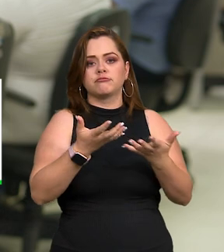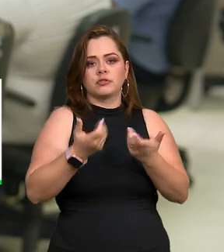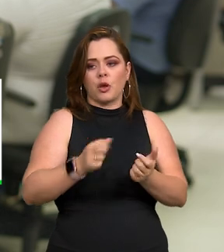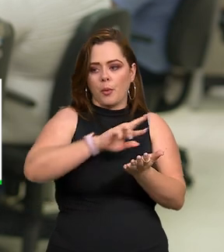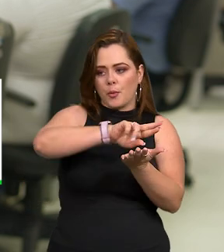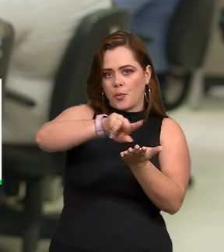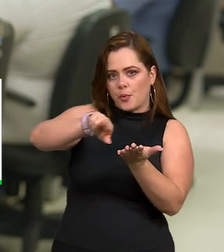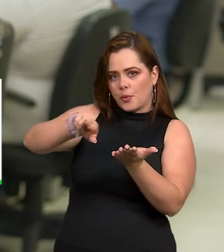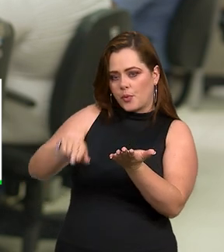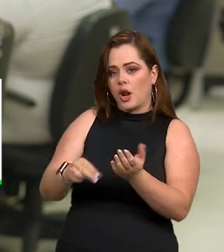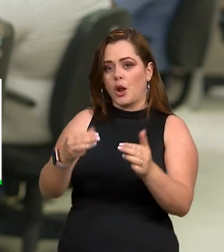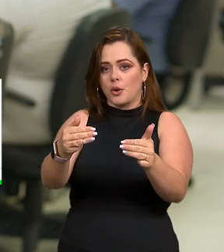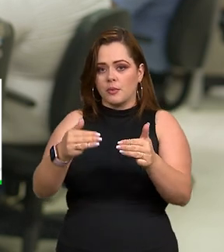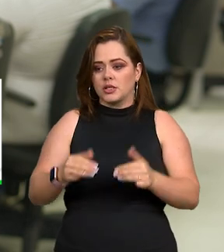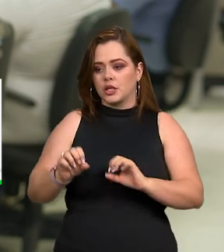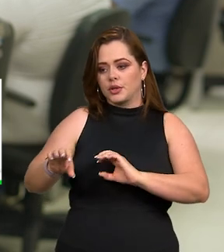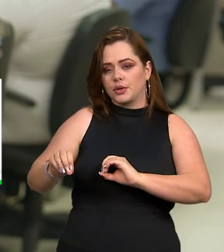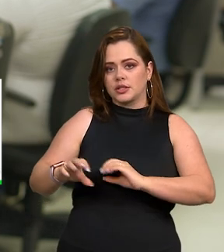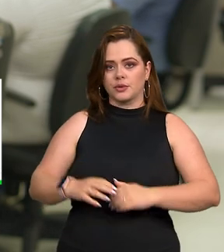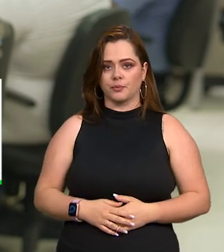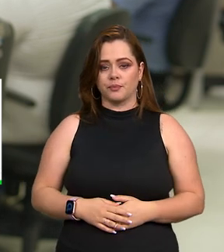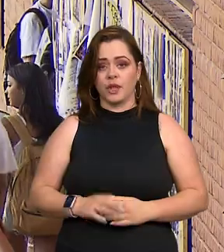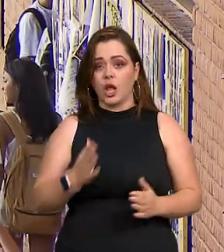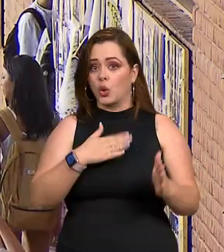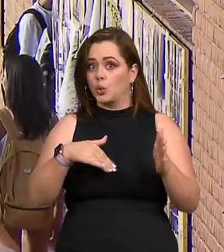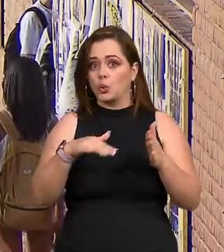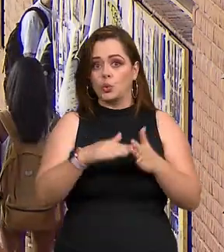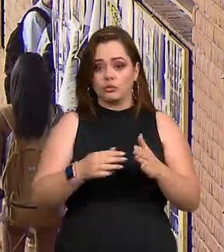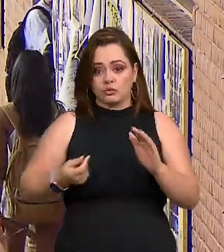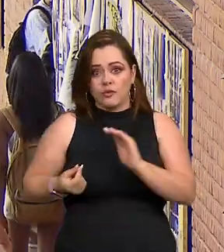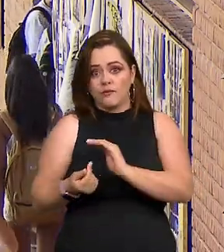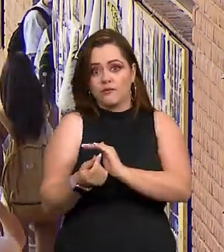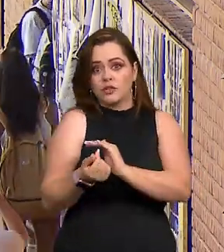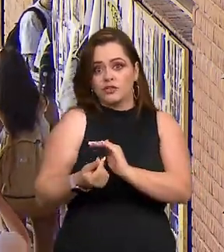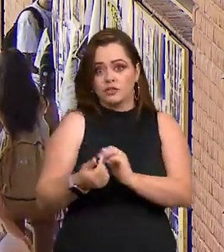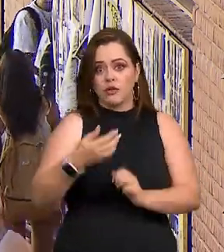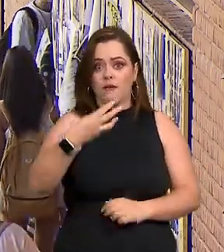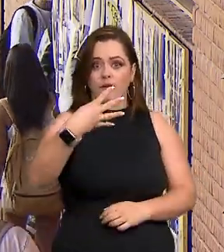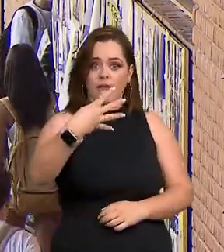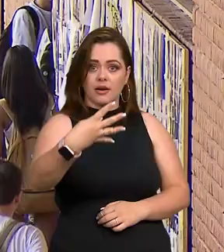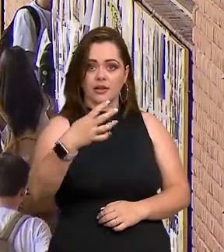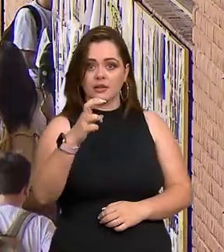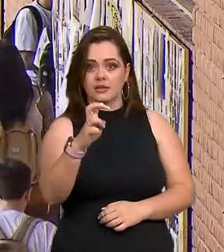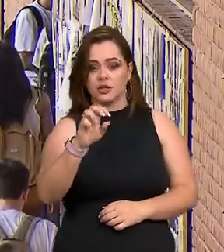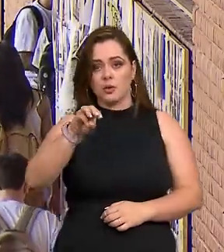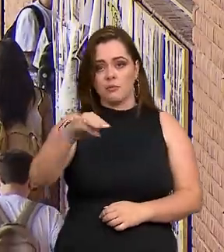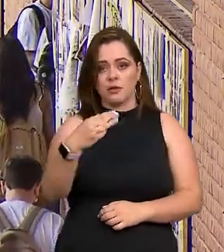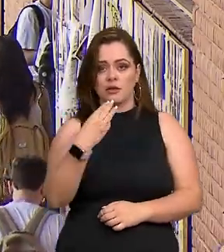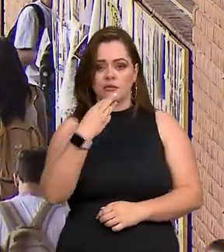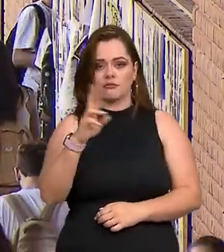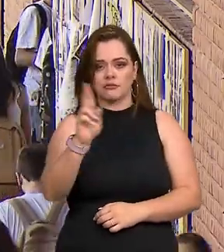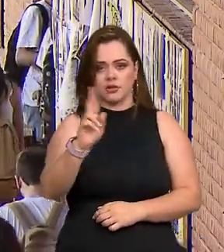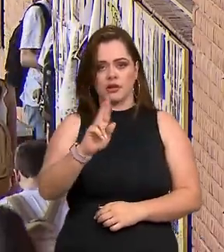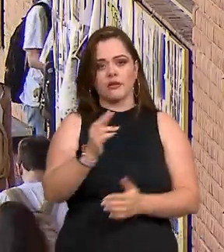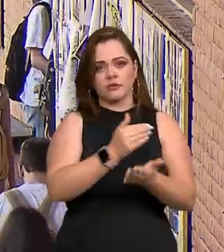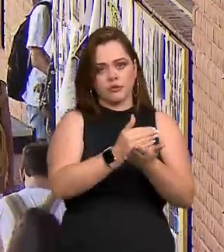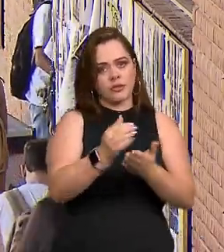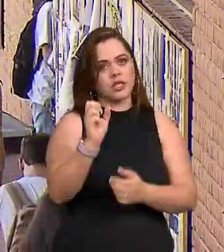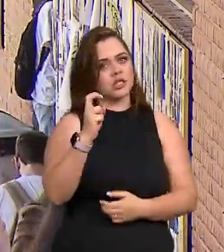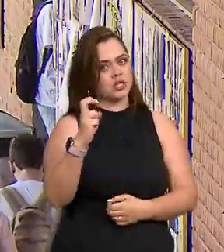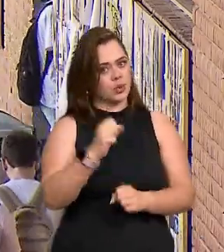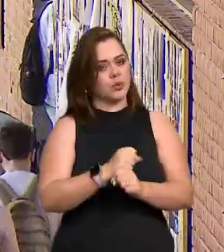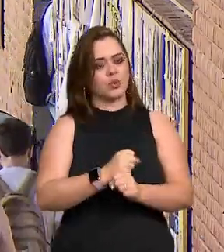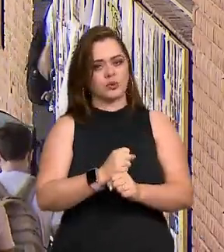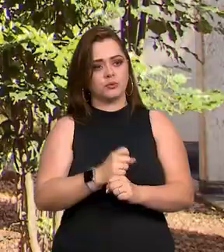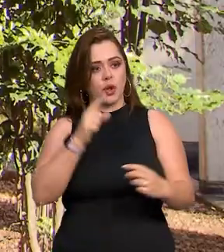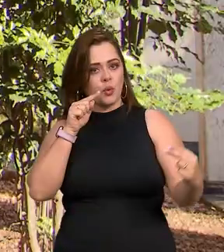afirmativas e diversidade do Ministério da Educação. Ao todo, serão investidos 45 milhões de reais na iniciativa